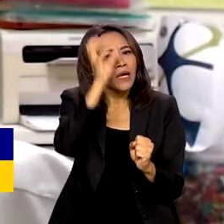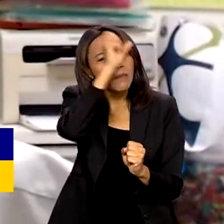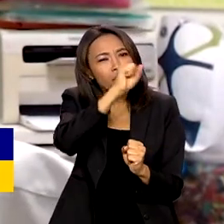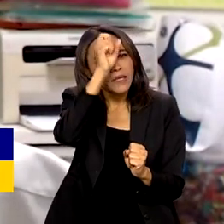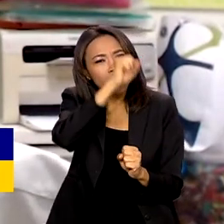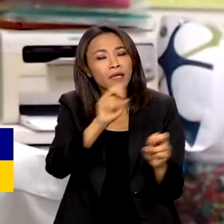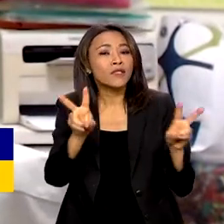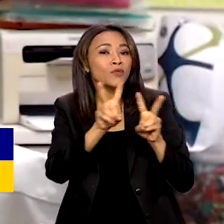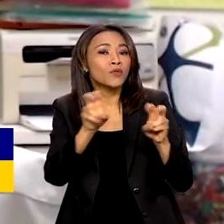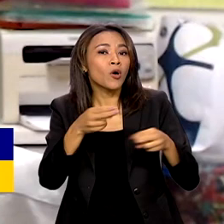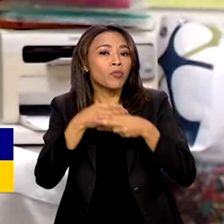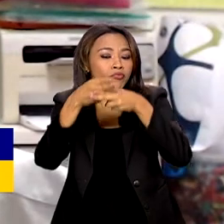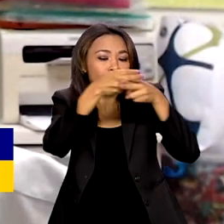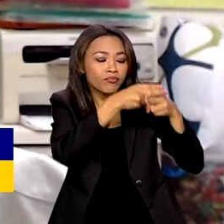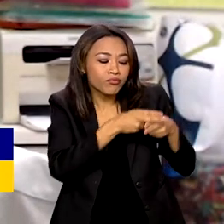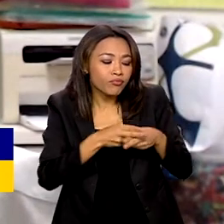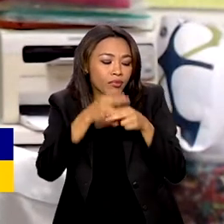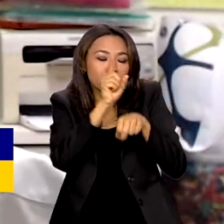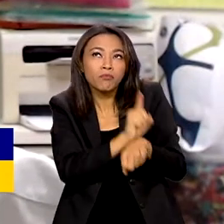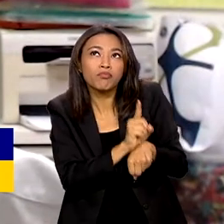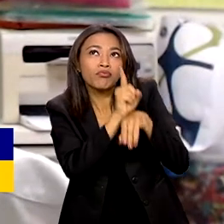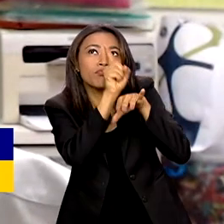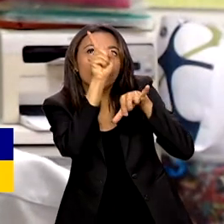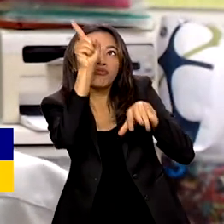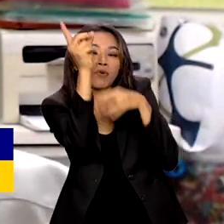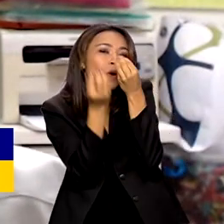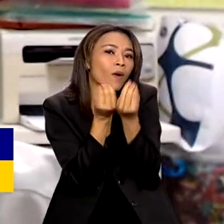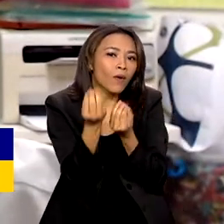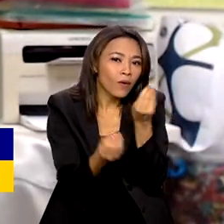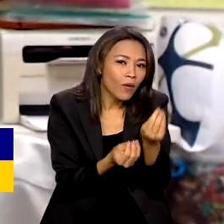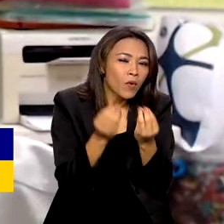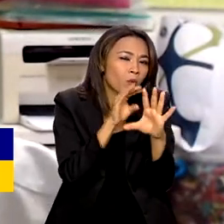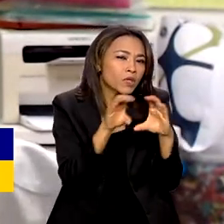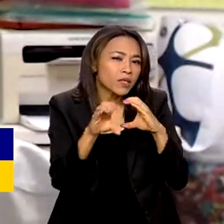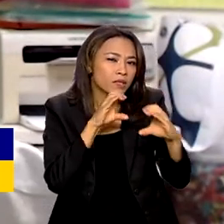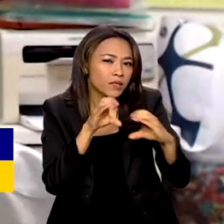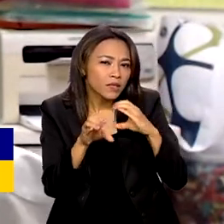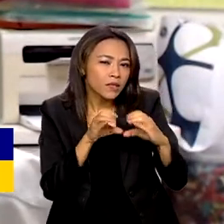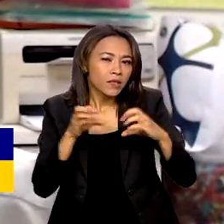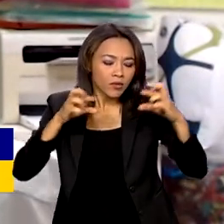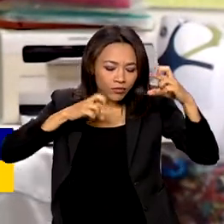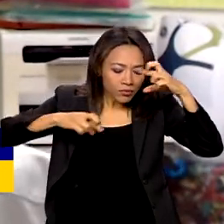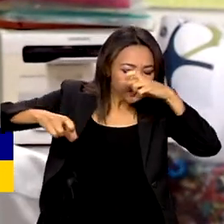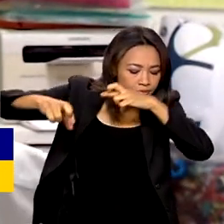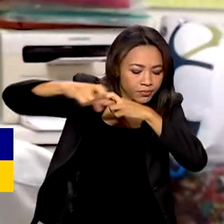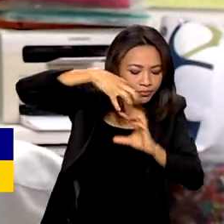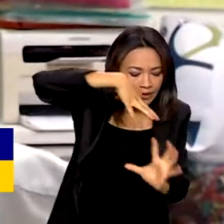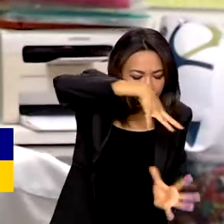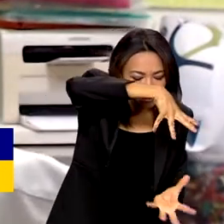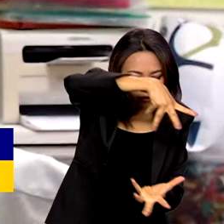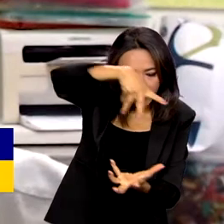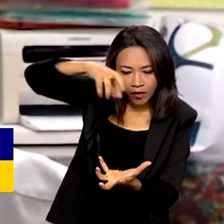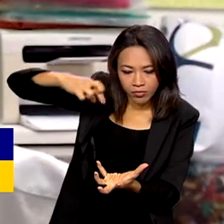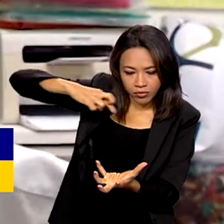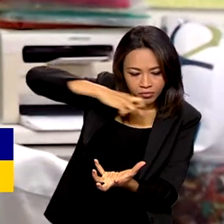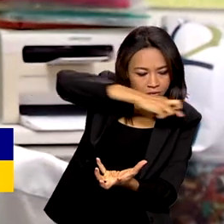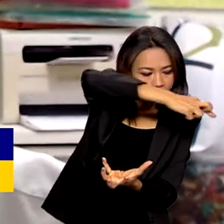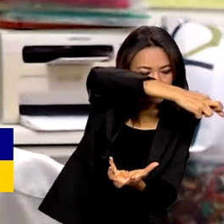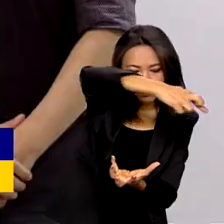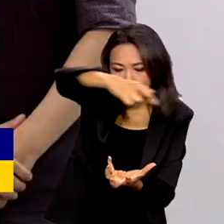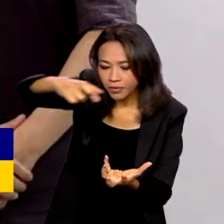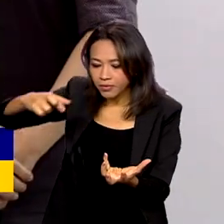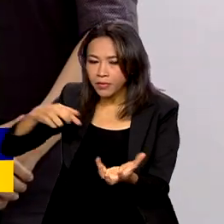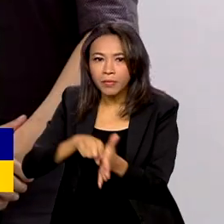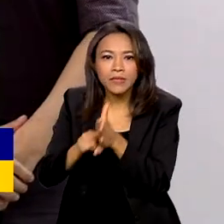satélites artificiais, satélites de comunicação, monitoramento da Terra, de pesquisa científica.